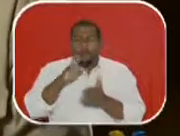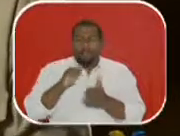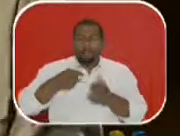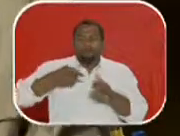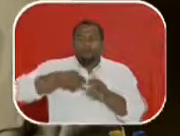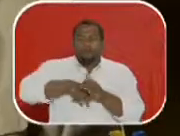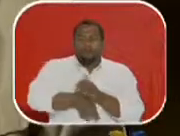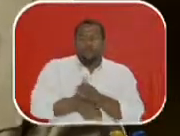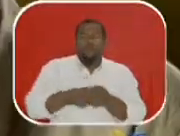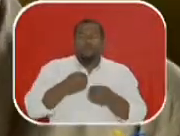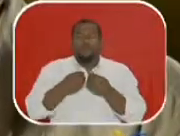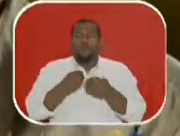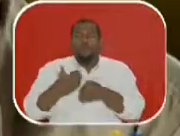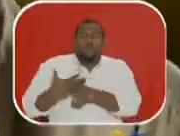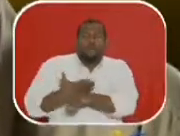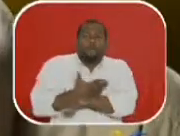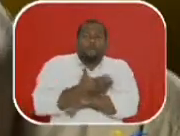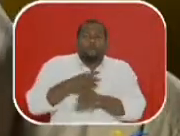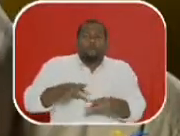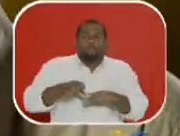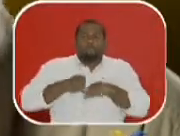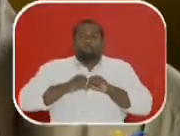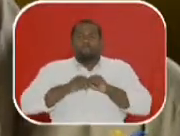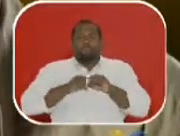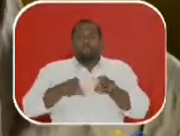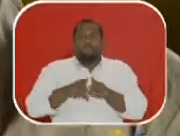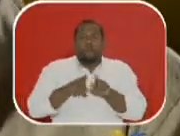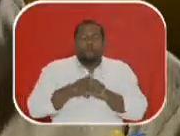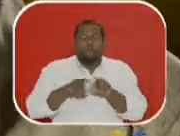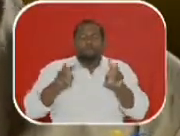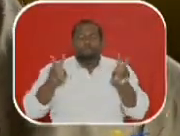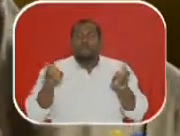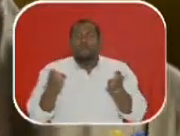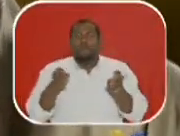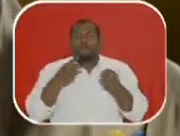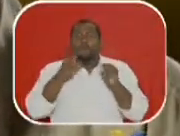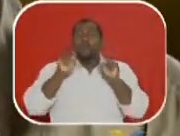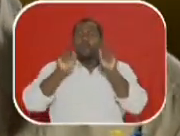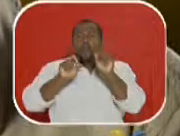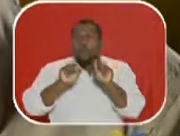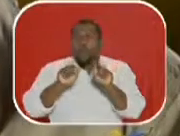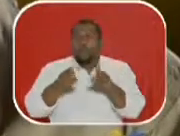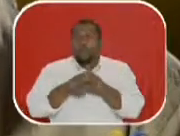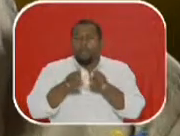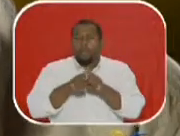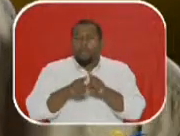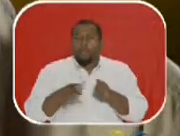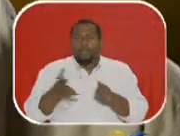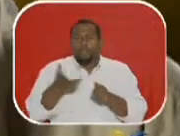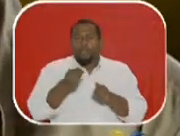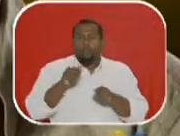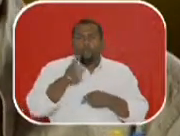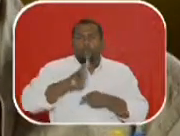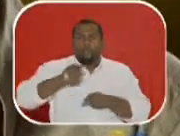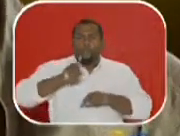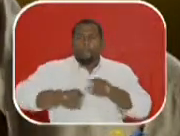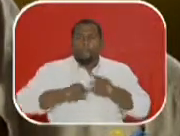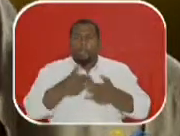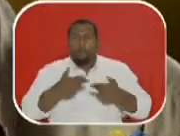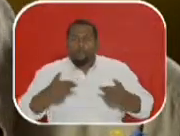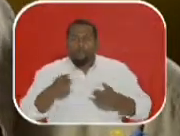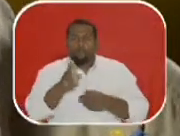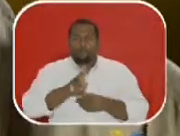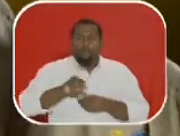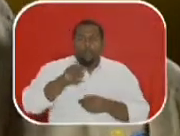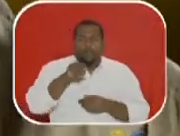aprofundada. Que emoções que ela provocou? Qual é o assunto tratado? Quais são as técnicas utilizadas, os materiais